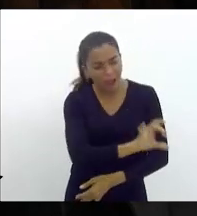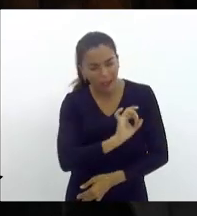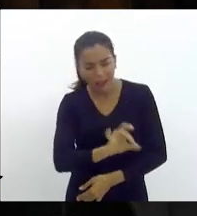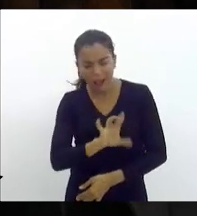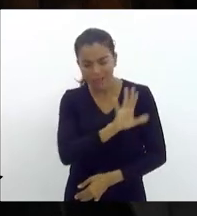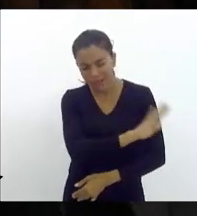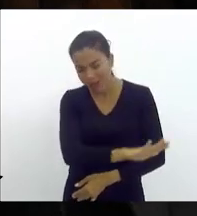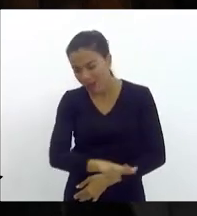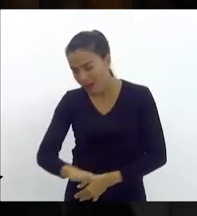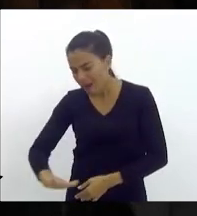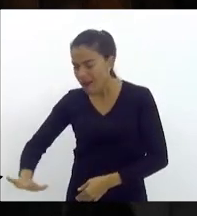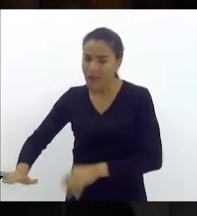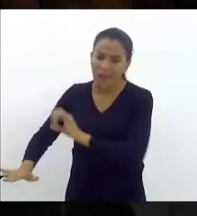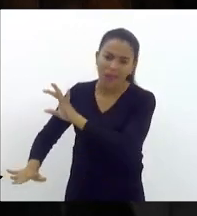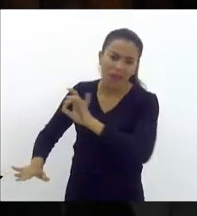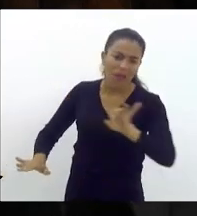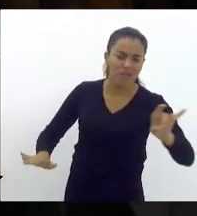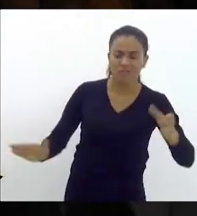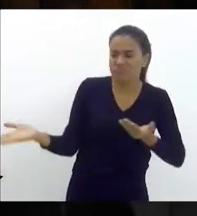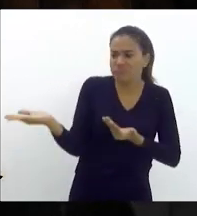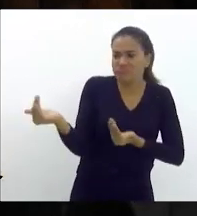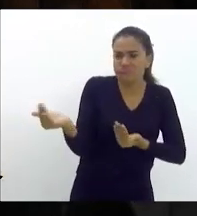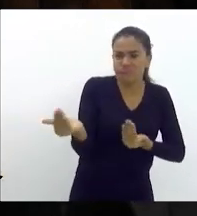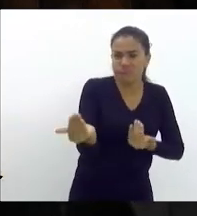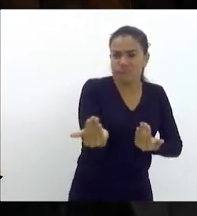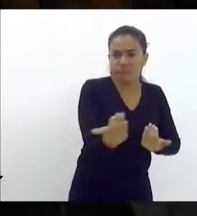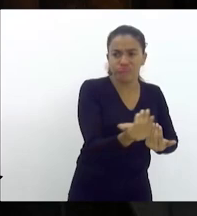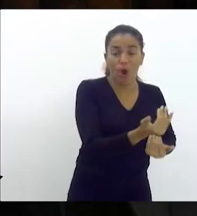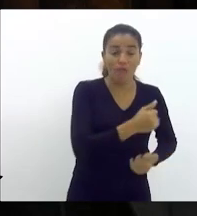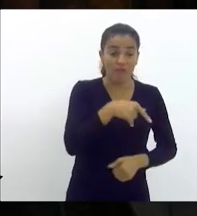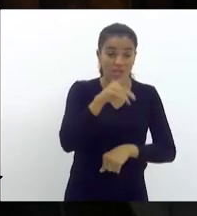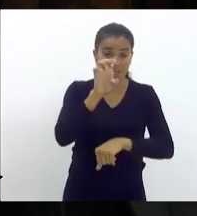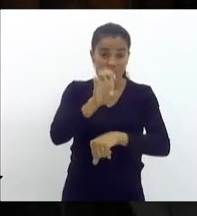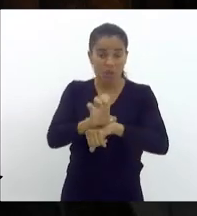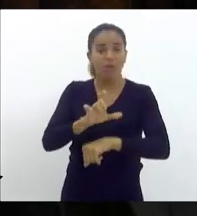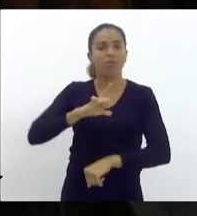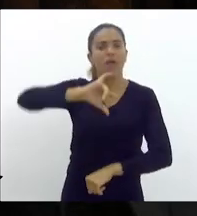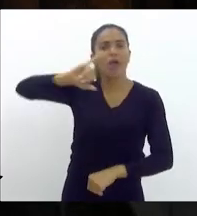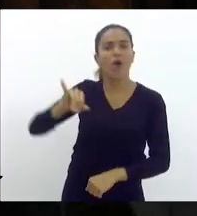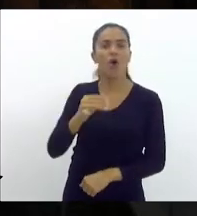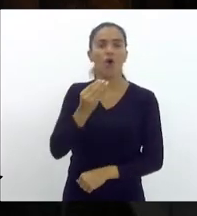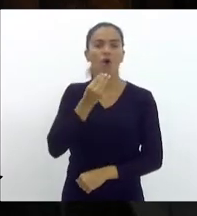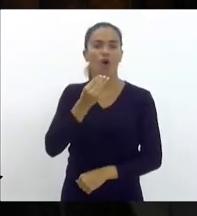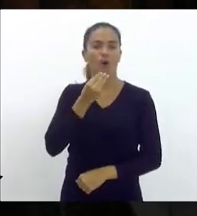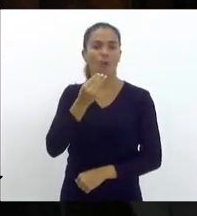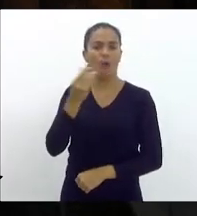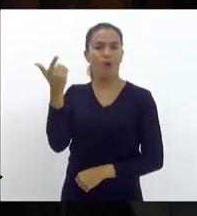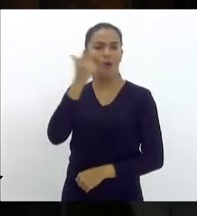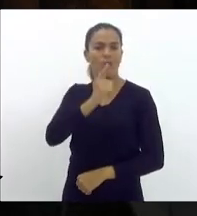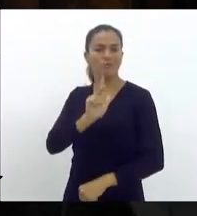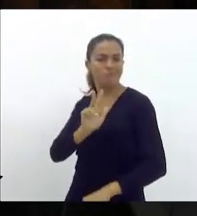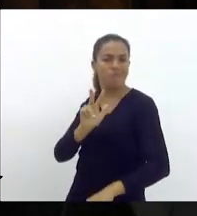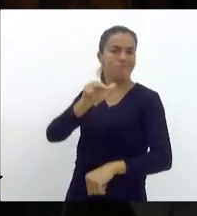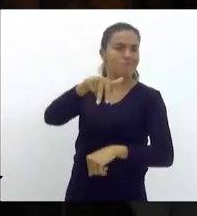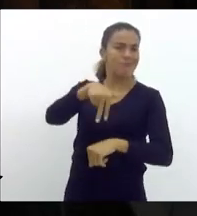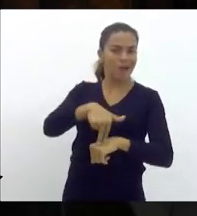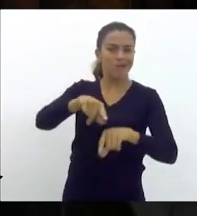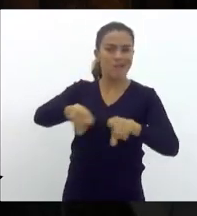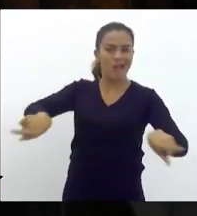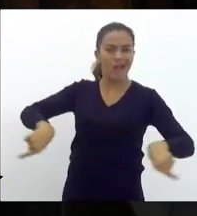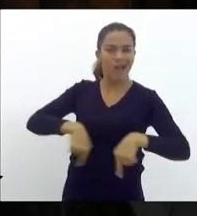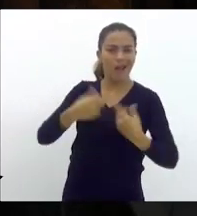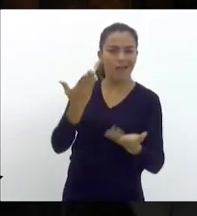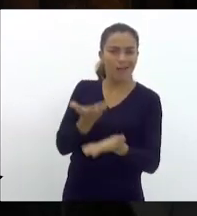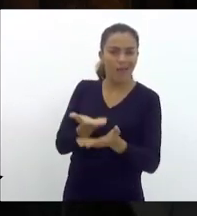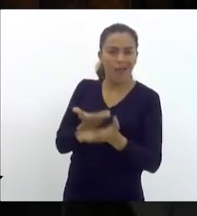e cada jovem deste Estado tenha oportunidade de chegar à sala de aula e